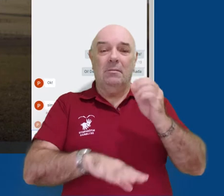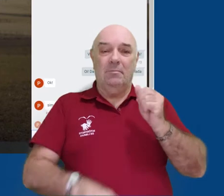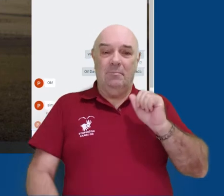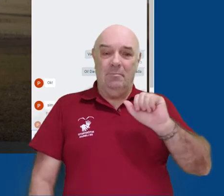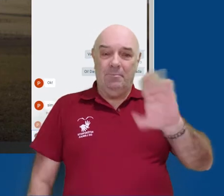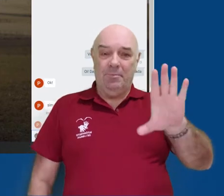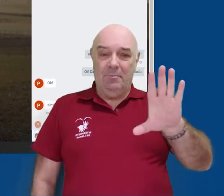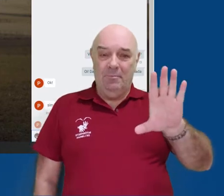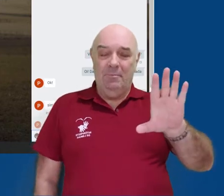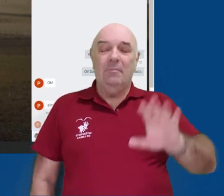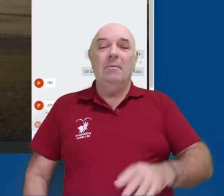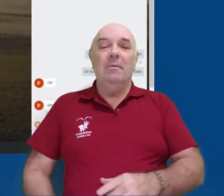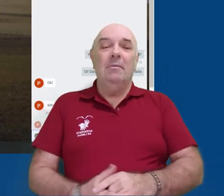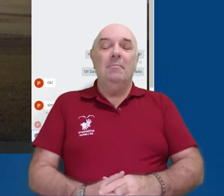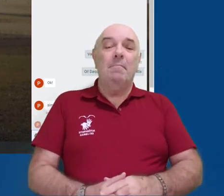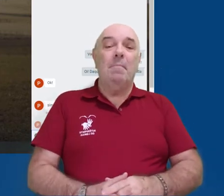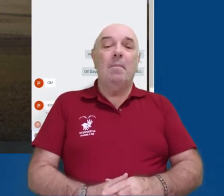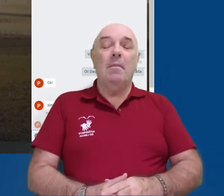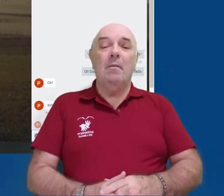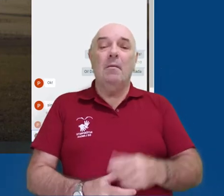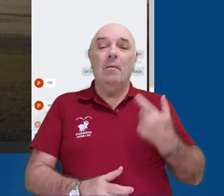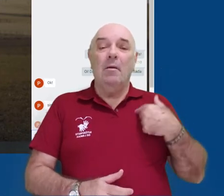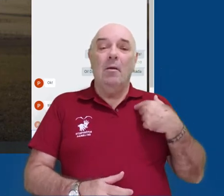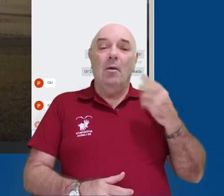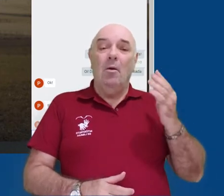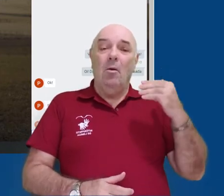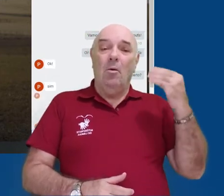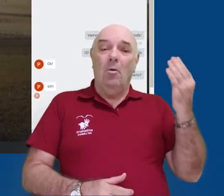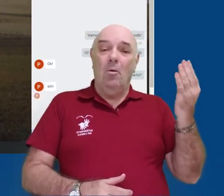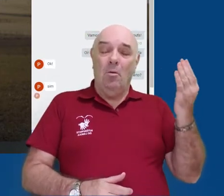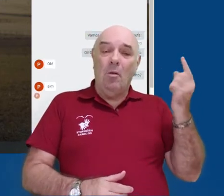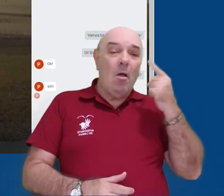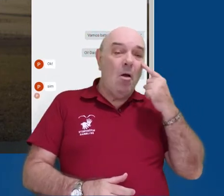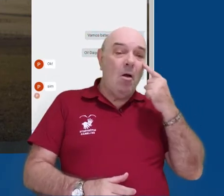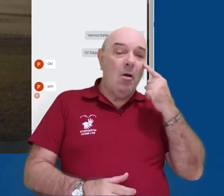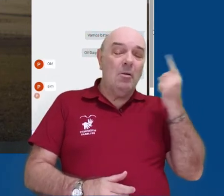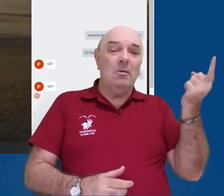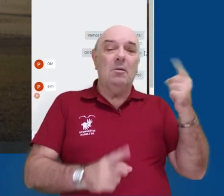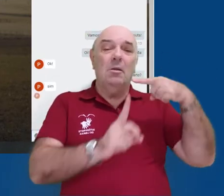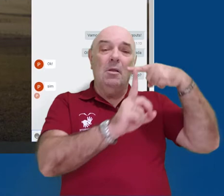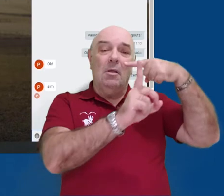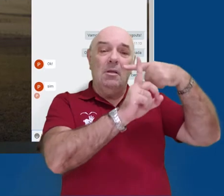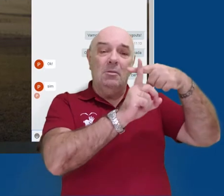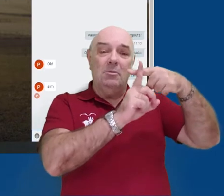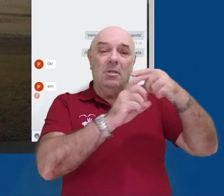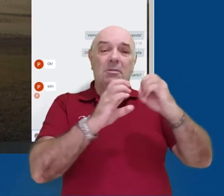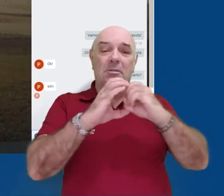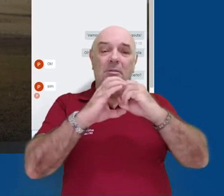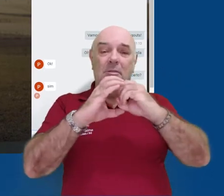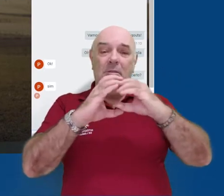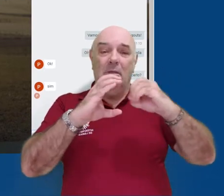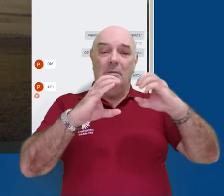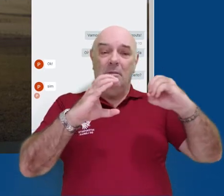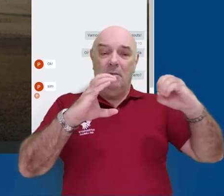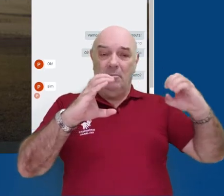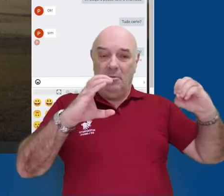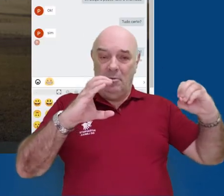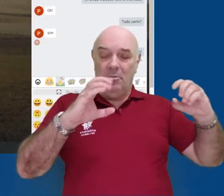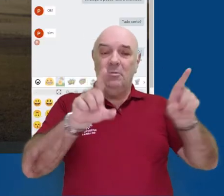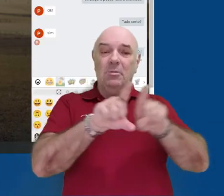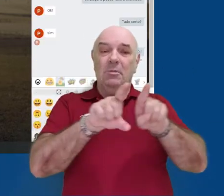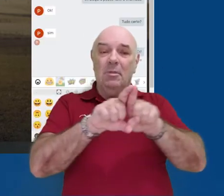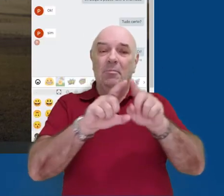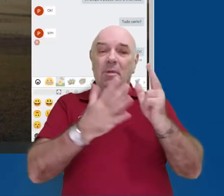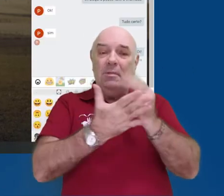enviar. No ícone que fica no canto esquerdo, podemos adicionar emojis e figurinhas nas nossas